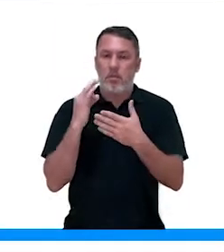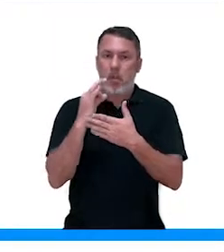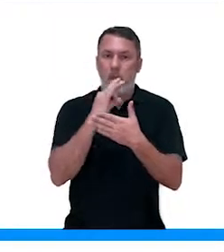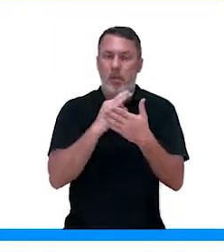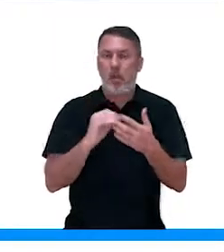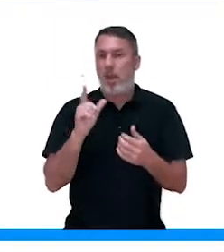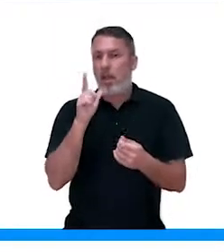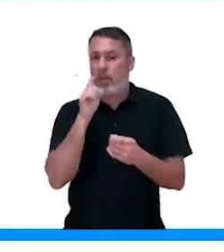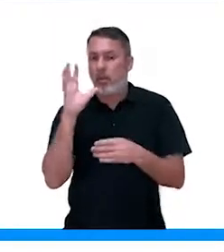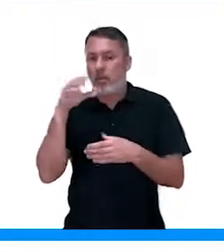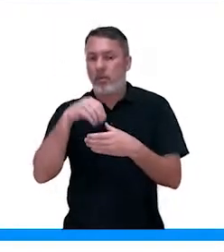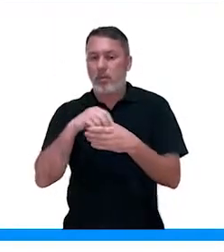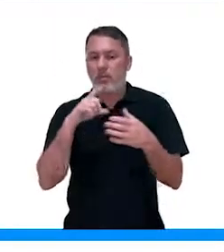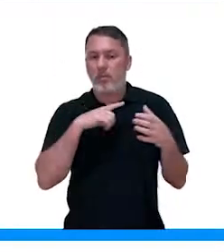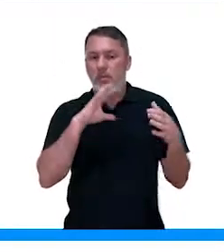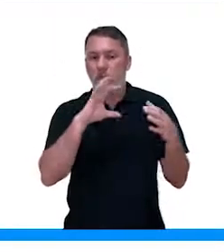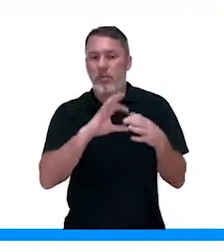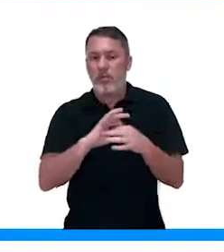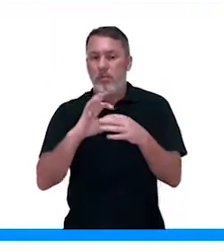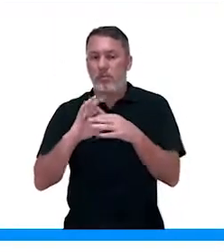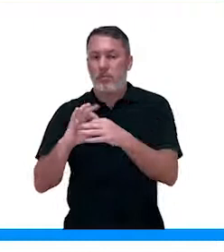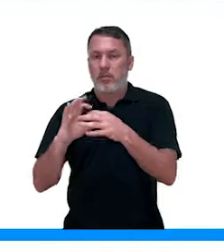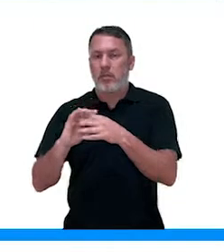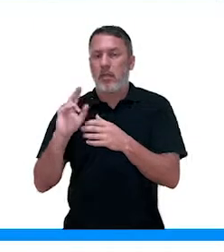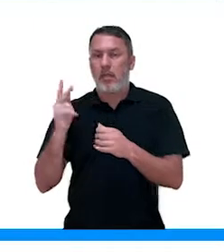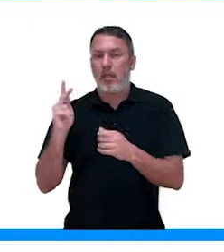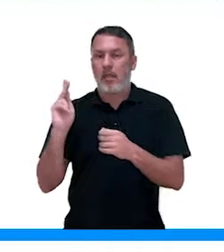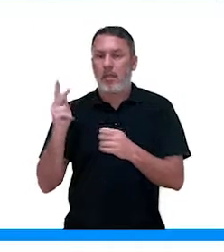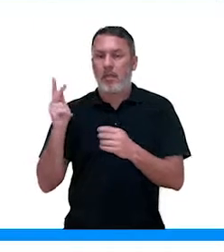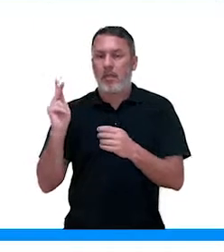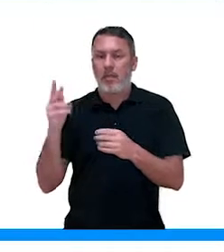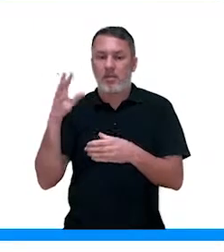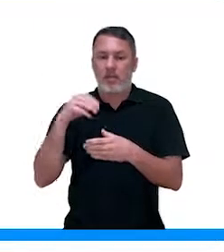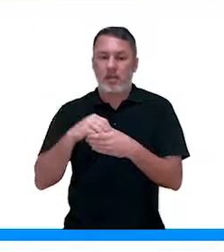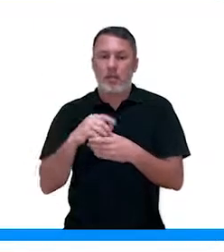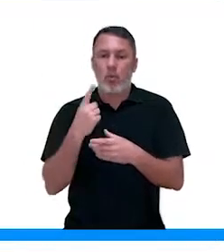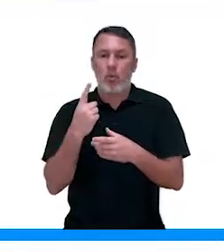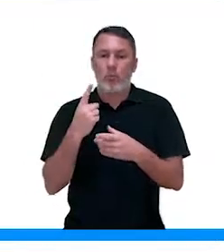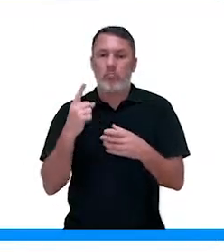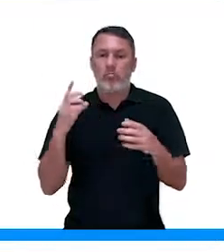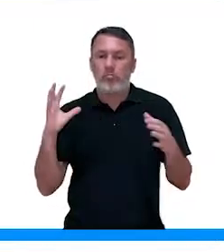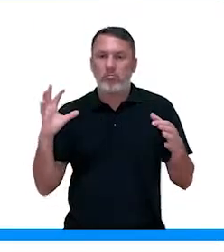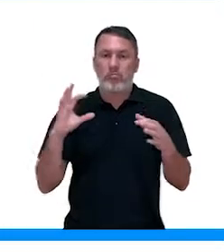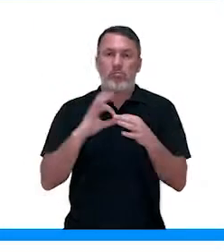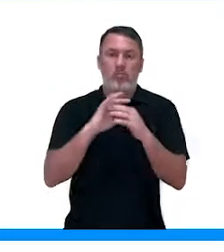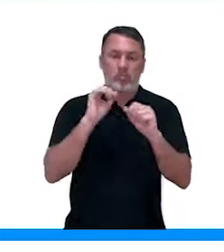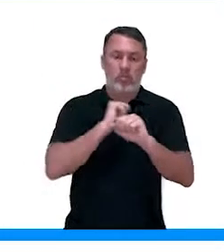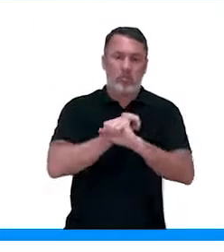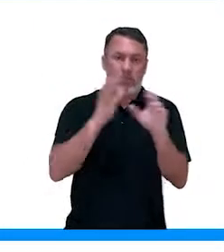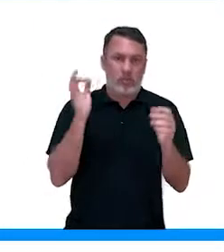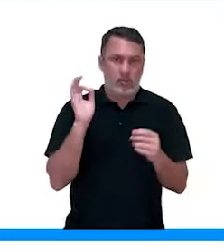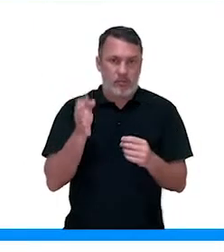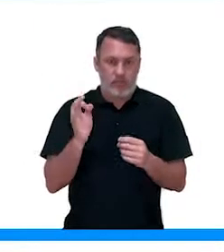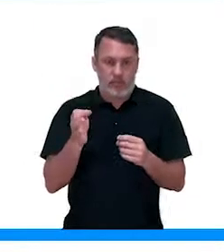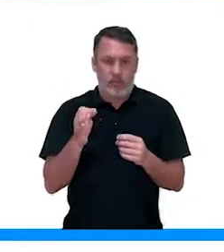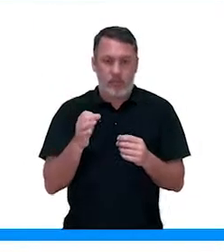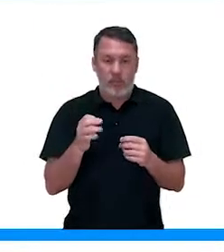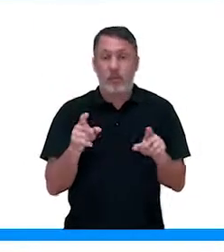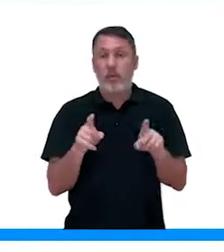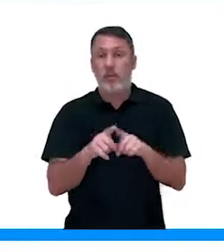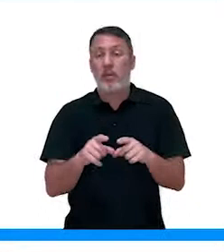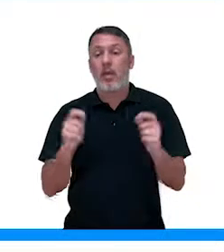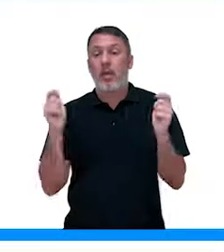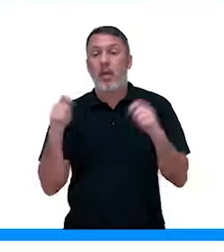moléculas de água fazem ligações de hidrogênio entre elas, formando uma substância muito coesa, certo?